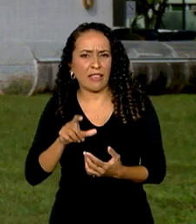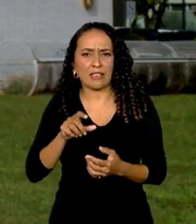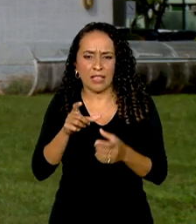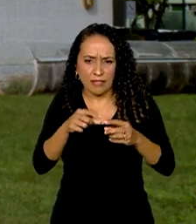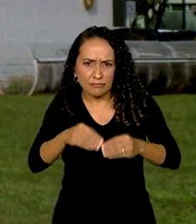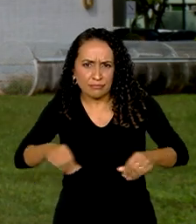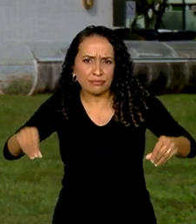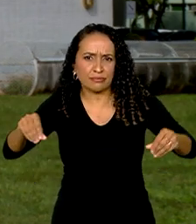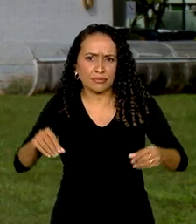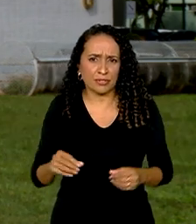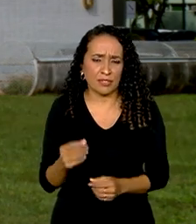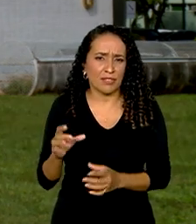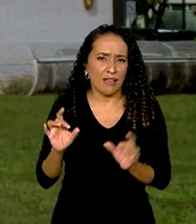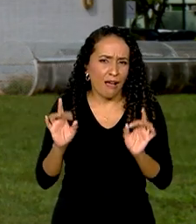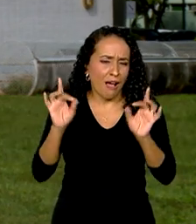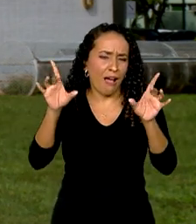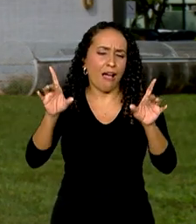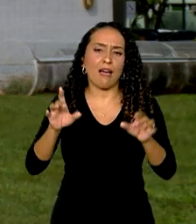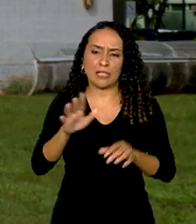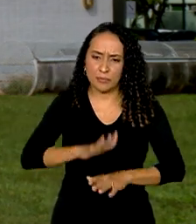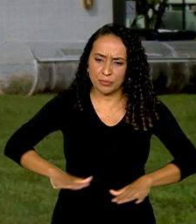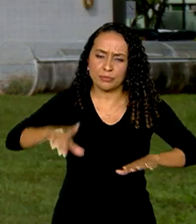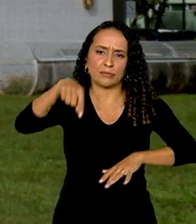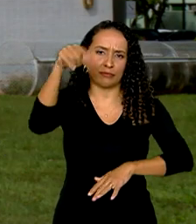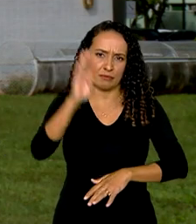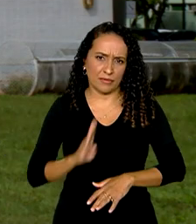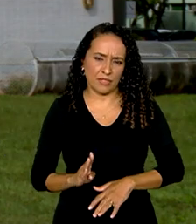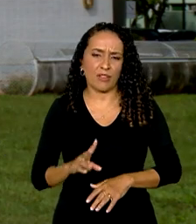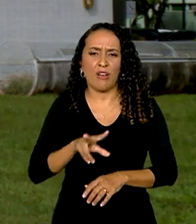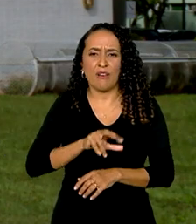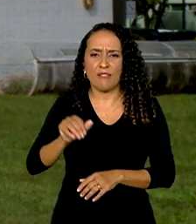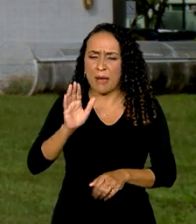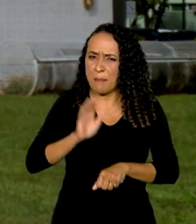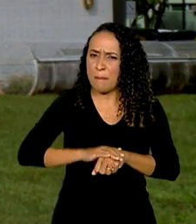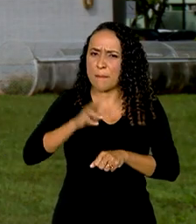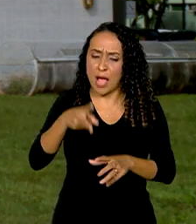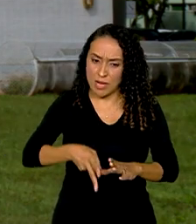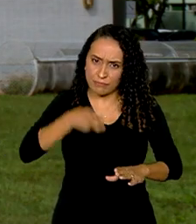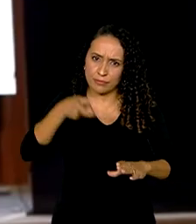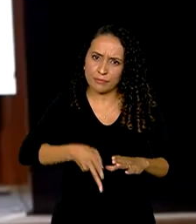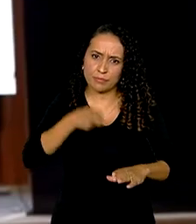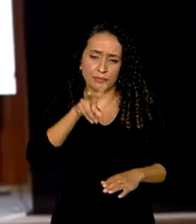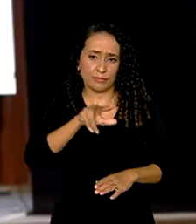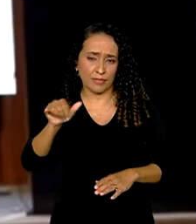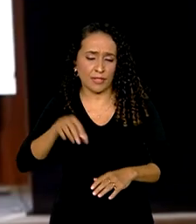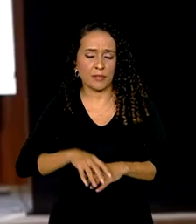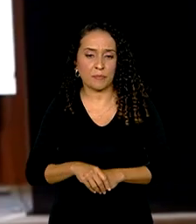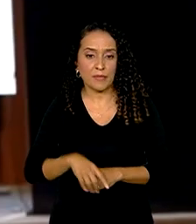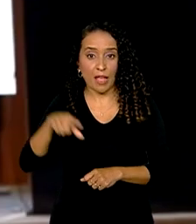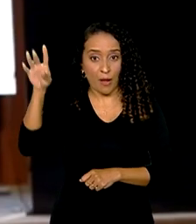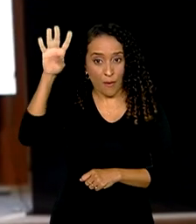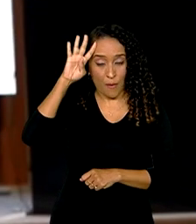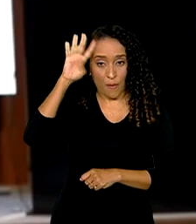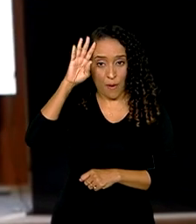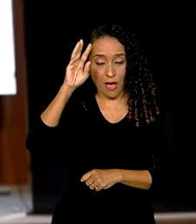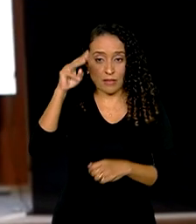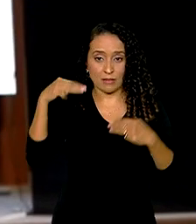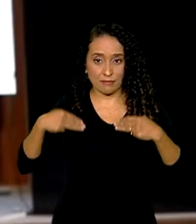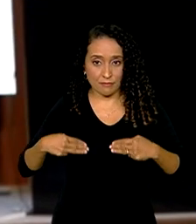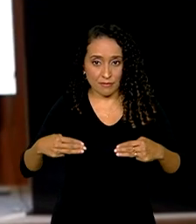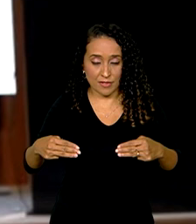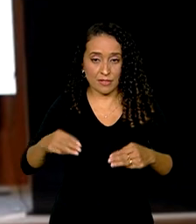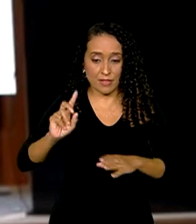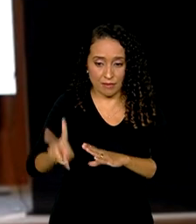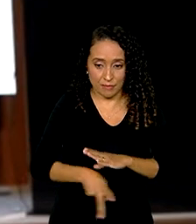raras, abundantes em solo brasileiro, serão ainda mais explorados. Nesta quarta, o Ministério de